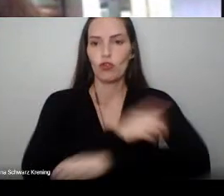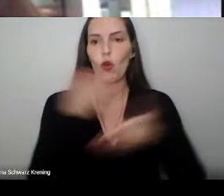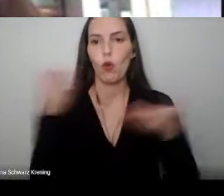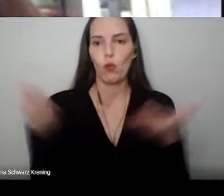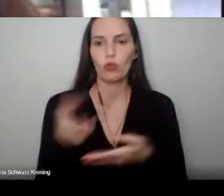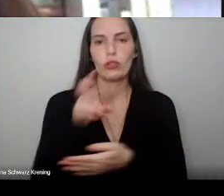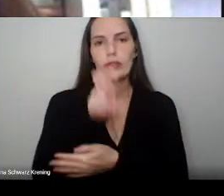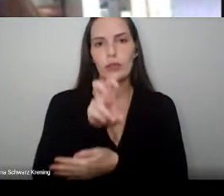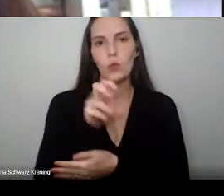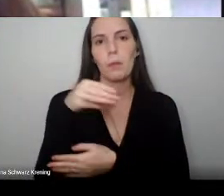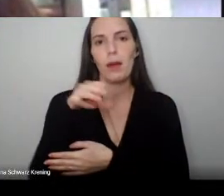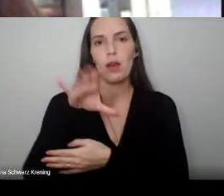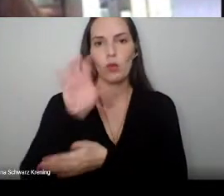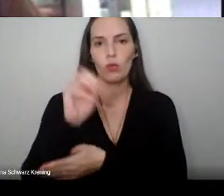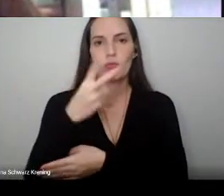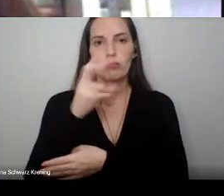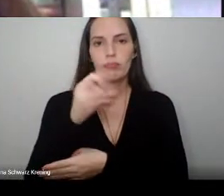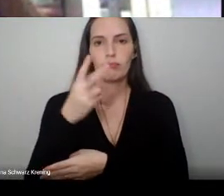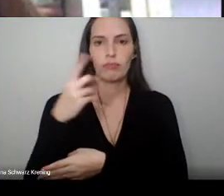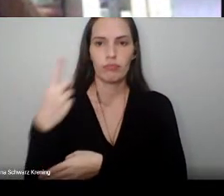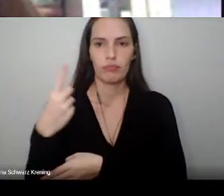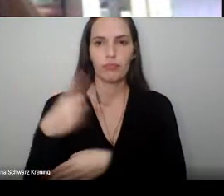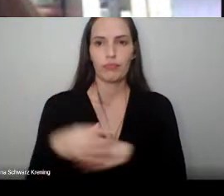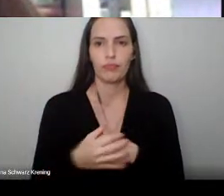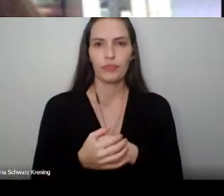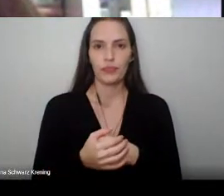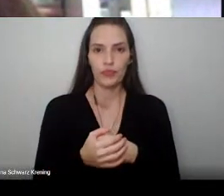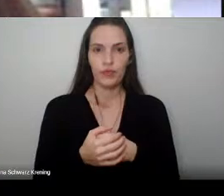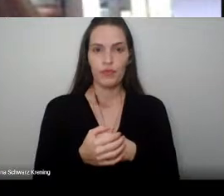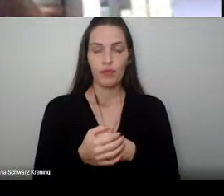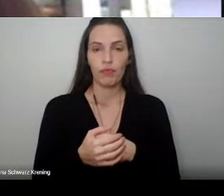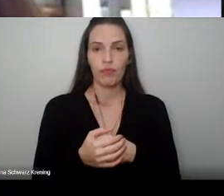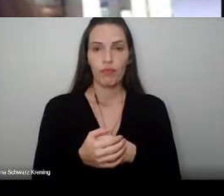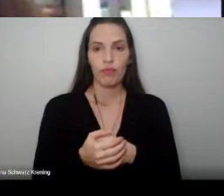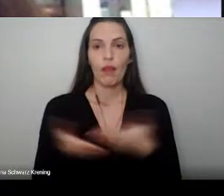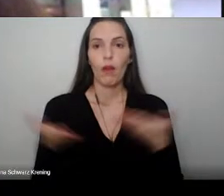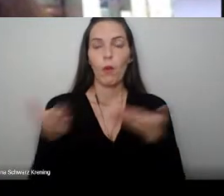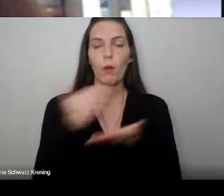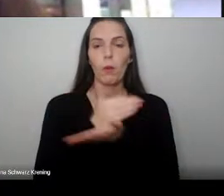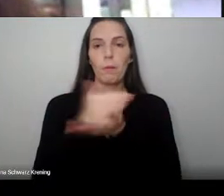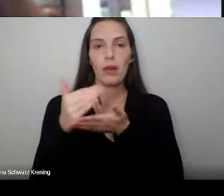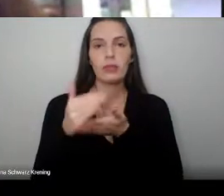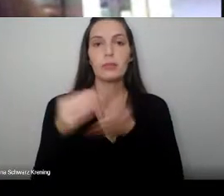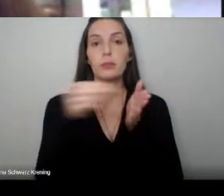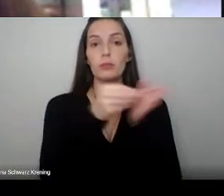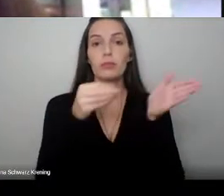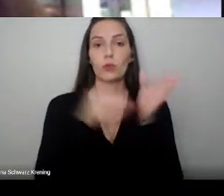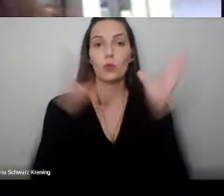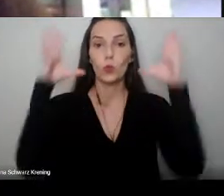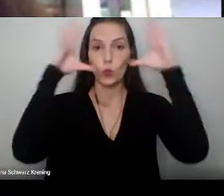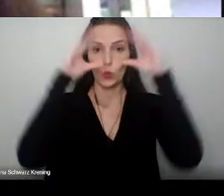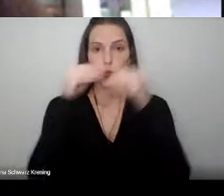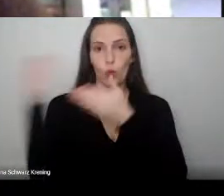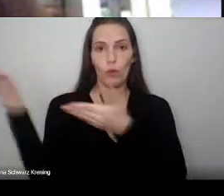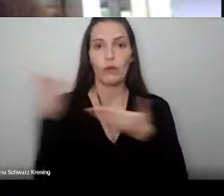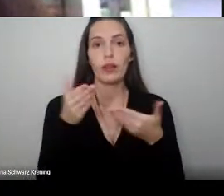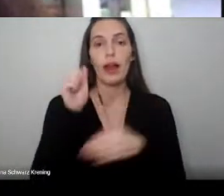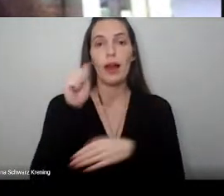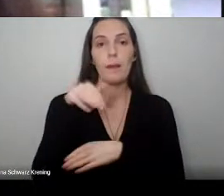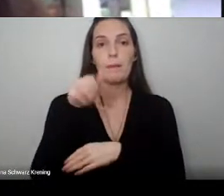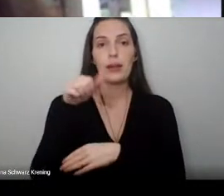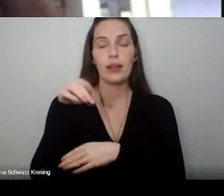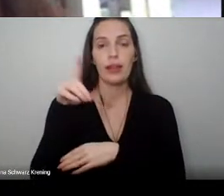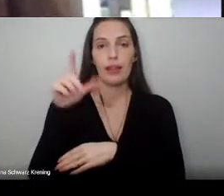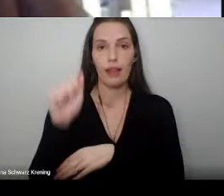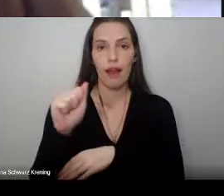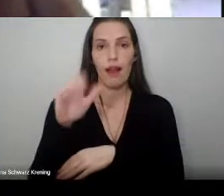Daremos início com a coloção de grau do curso de Biomedicina Noturno. Convido a acadêmica Amanda Carolina Aguiar Weigert